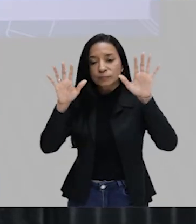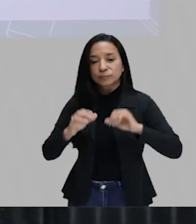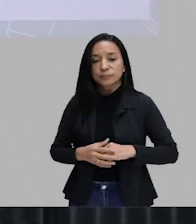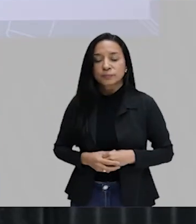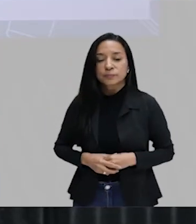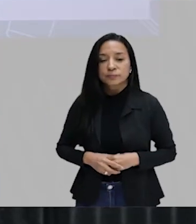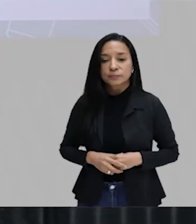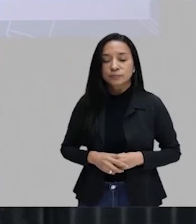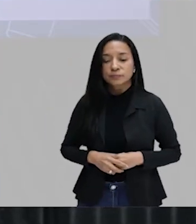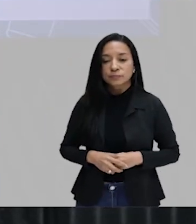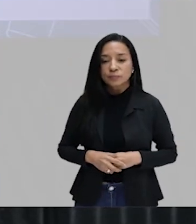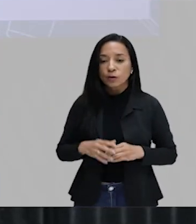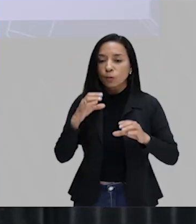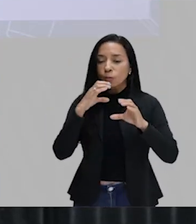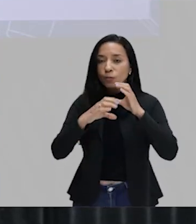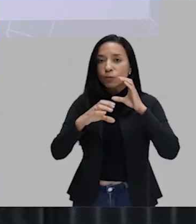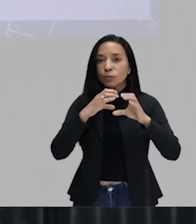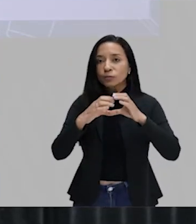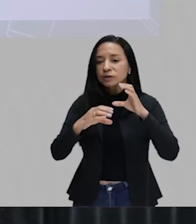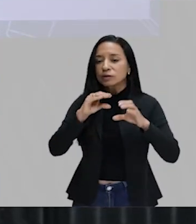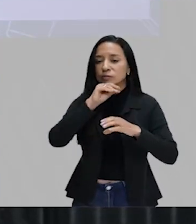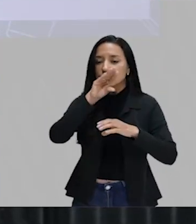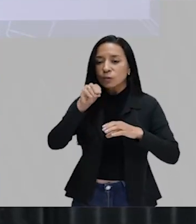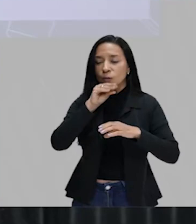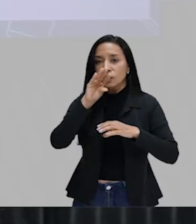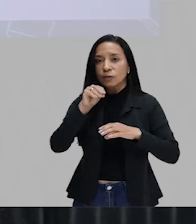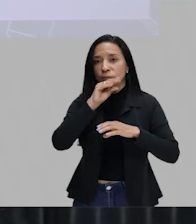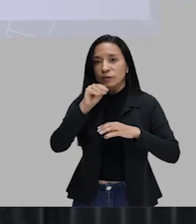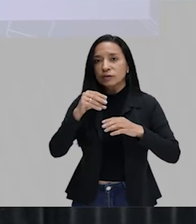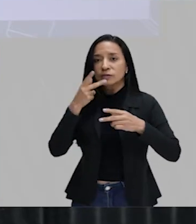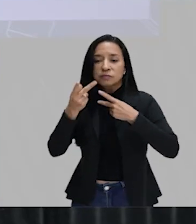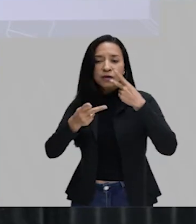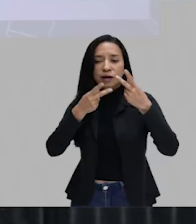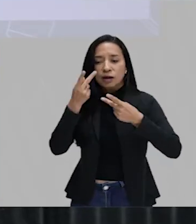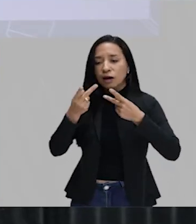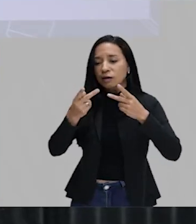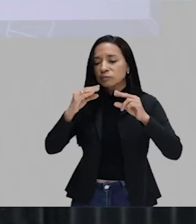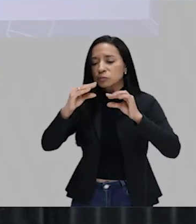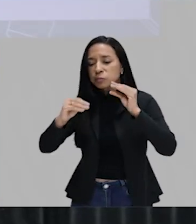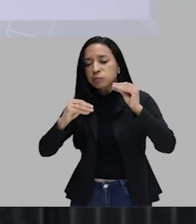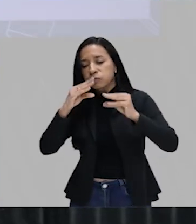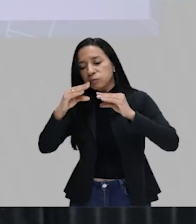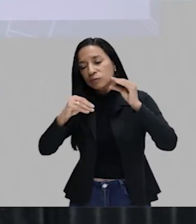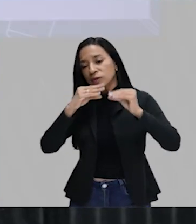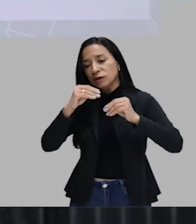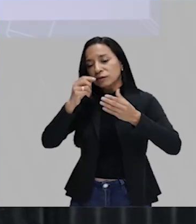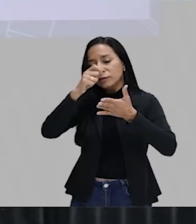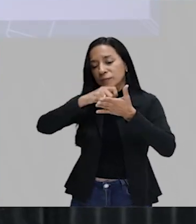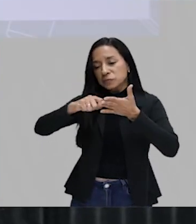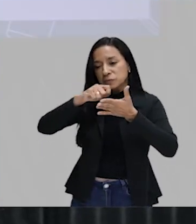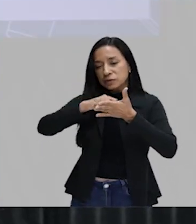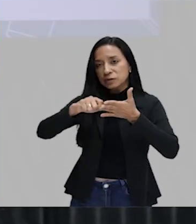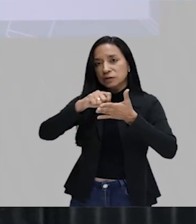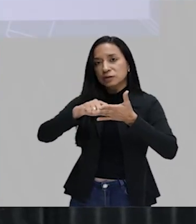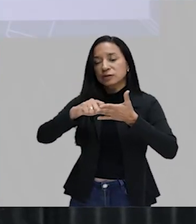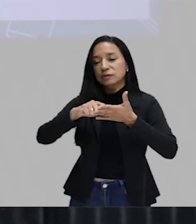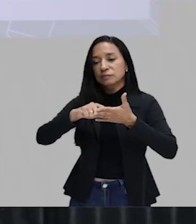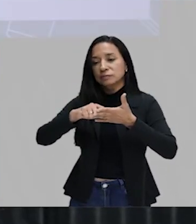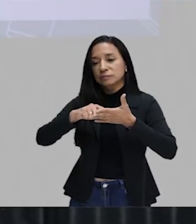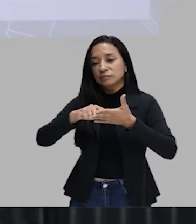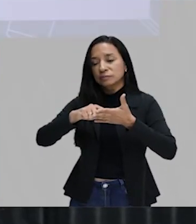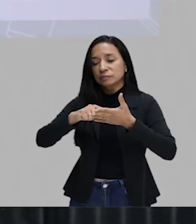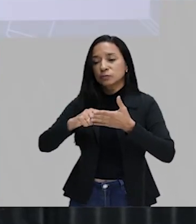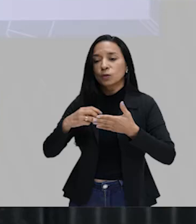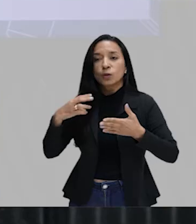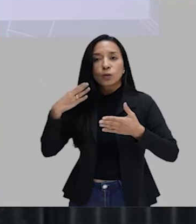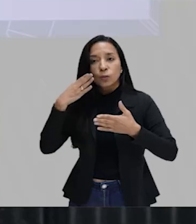Quando nos comunicamos oralmente, ou seja, quando nós falamos com as pessoas, seja na modalidade escrita, seja no